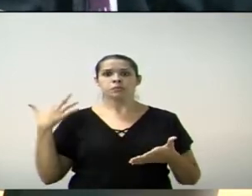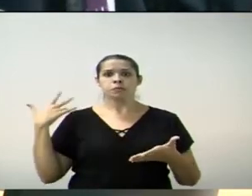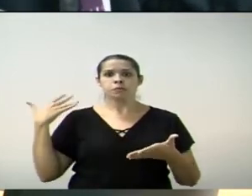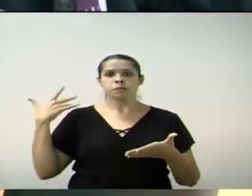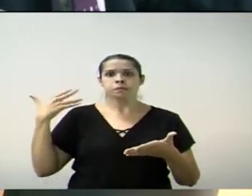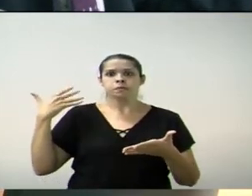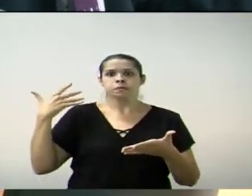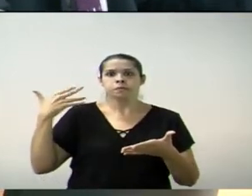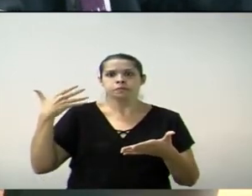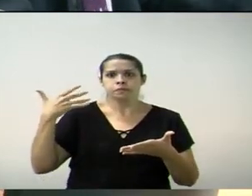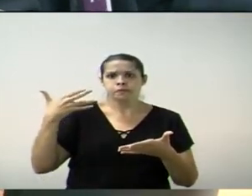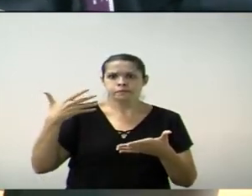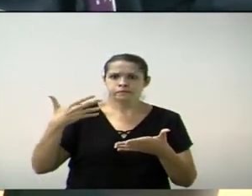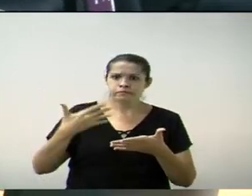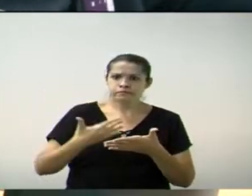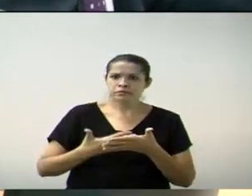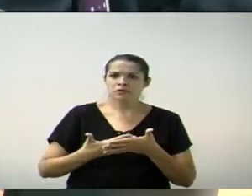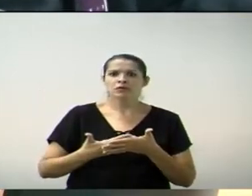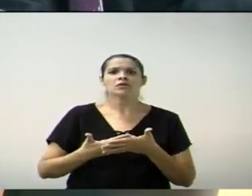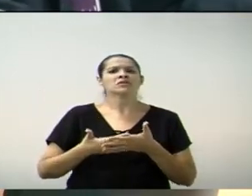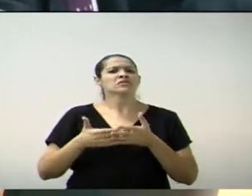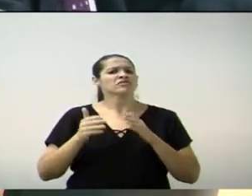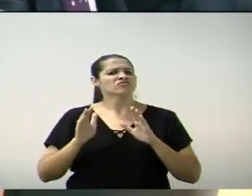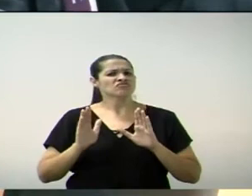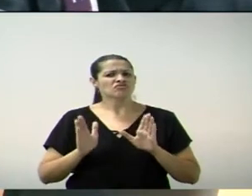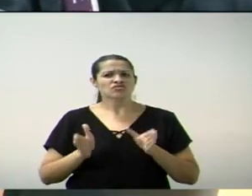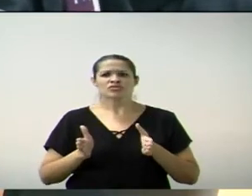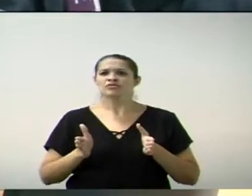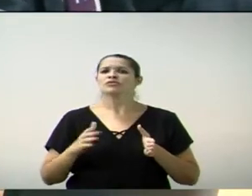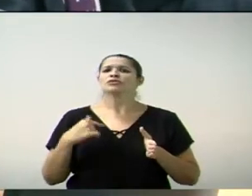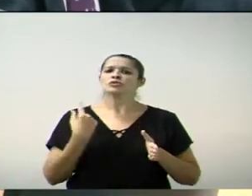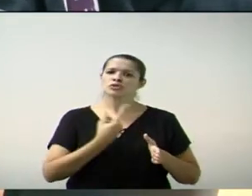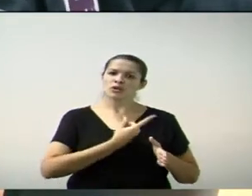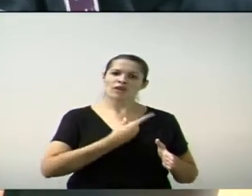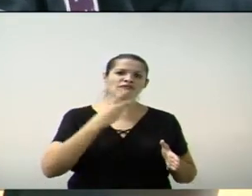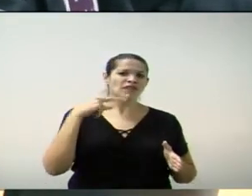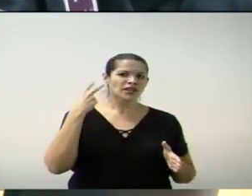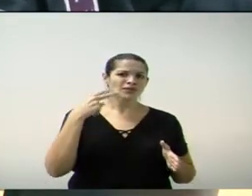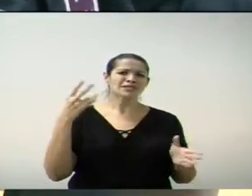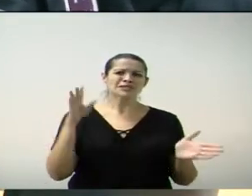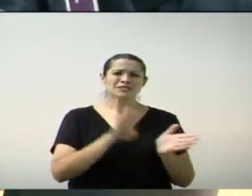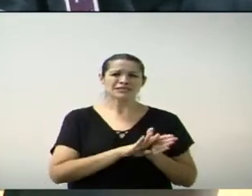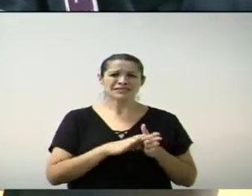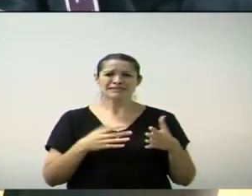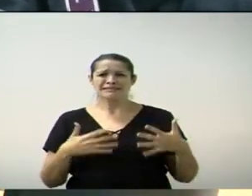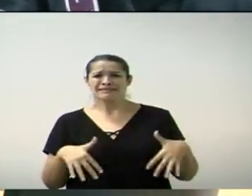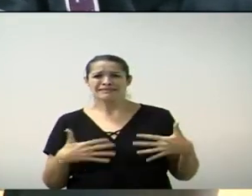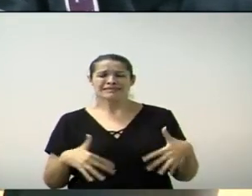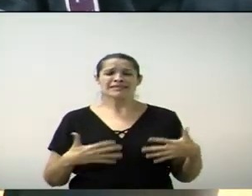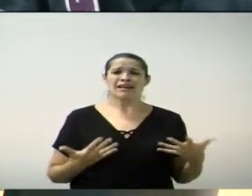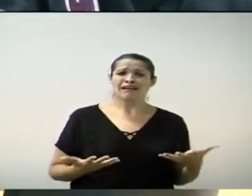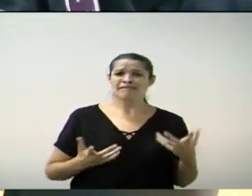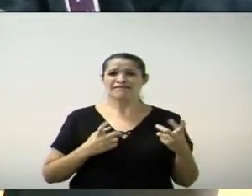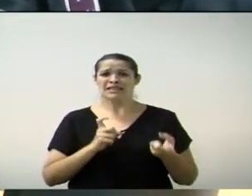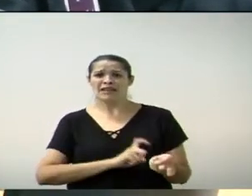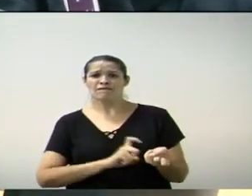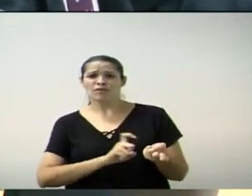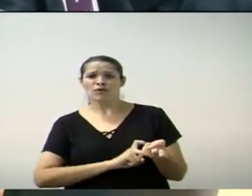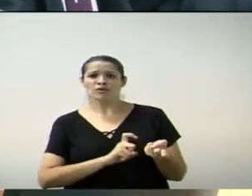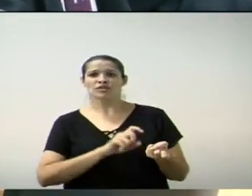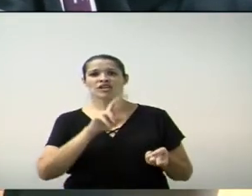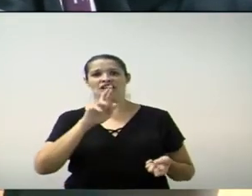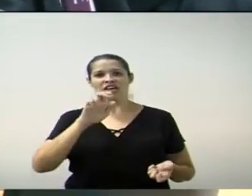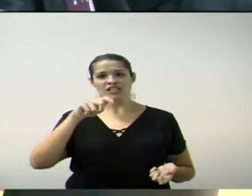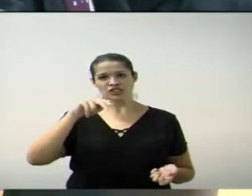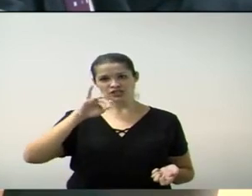um dos caras que mais nos acolhe bem, não apenas a gente quando chega, como também os vereadores aqui, tão Reginaldo,